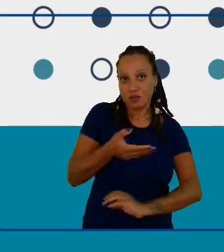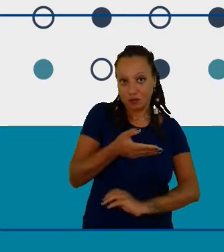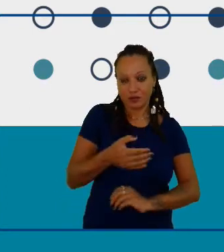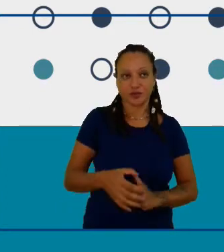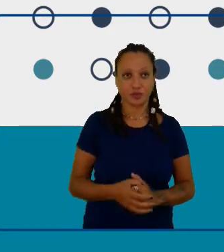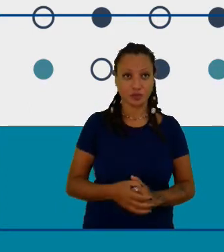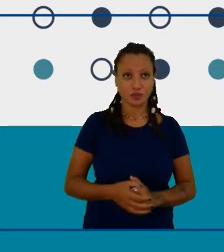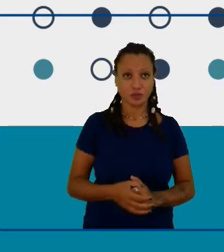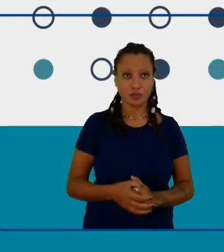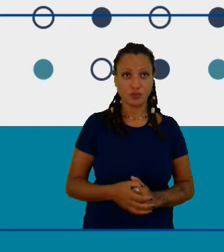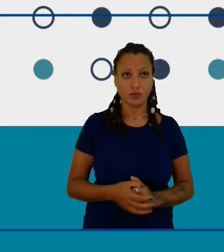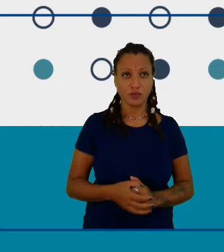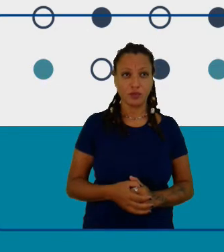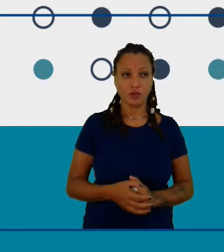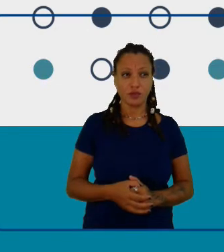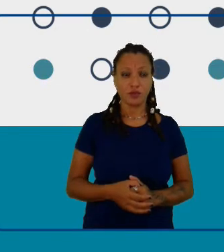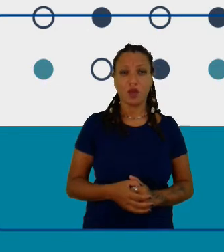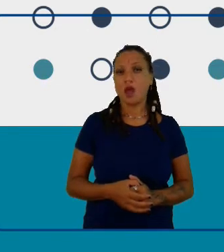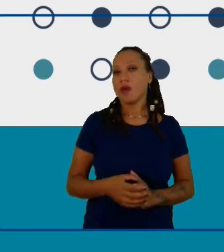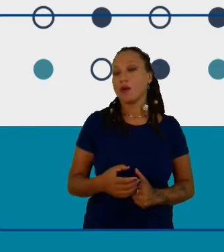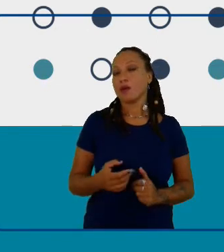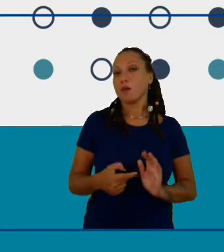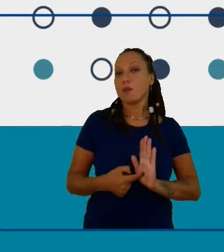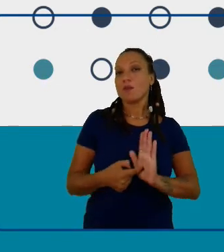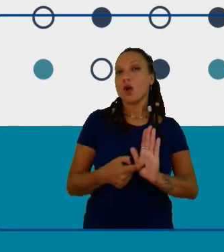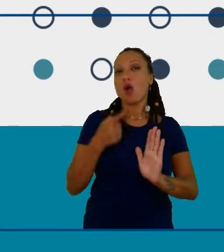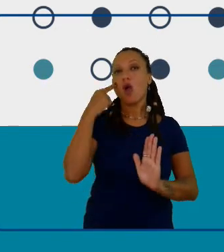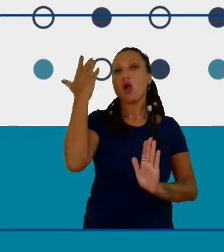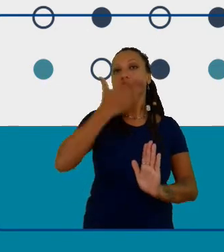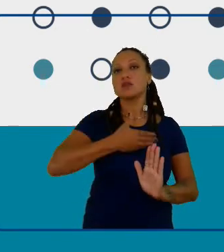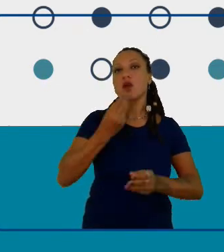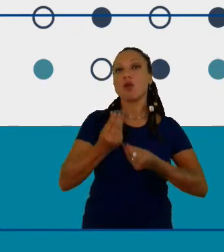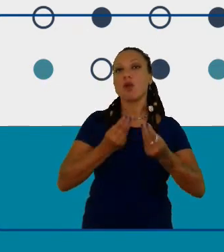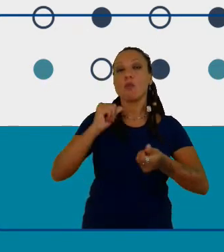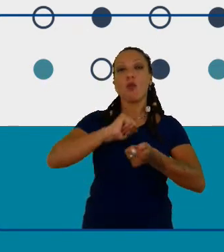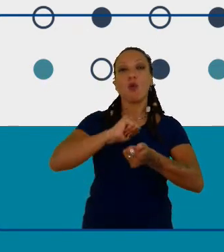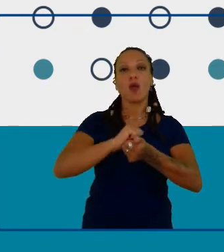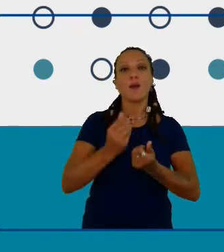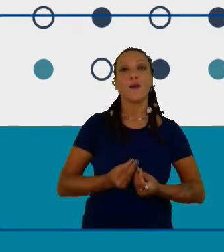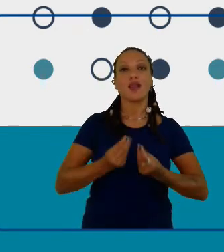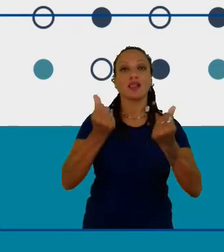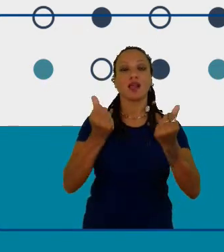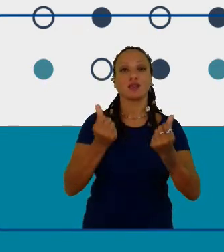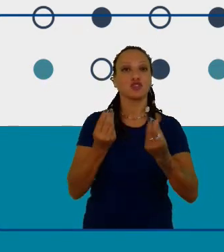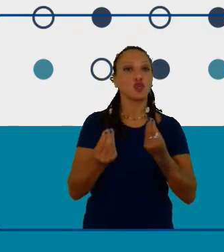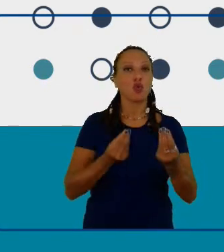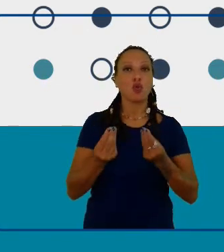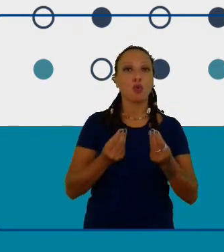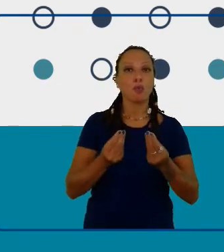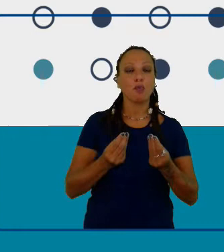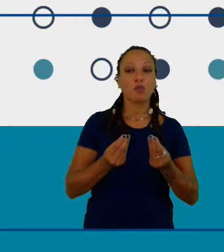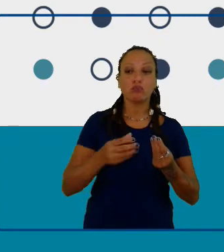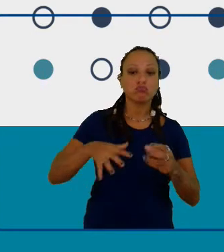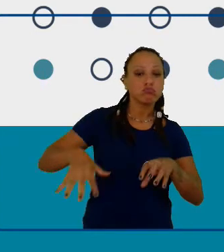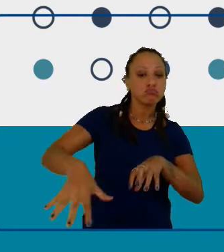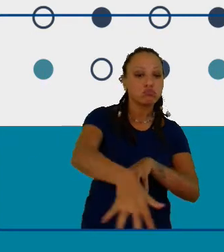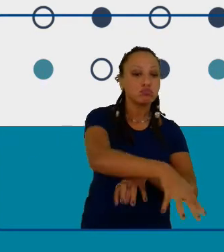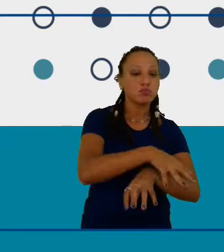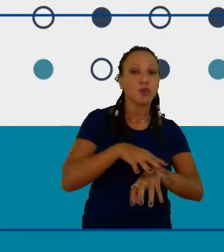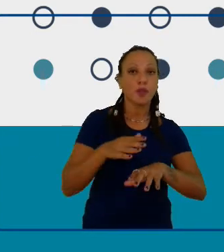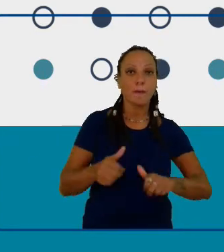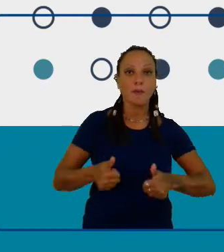quanto a qualidade sobre o quanto eles têm feito pela comunidade temos certificados do clube temos também